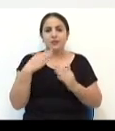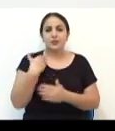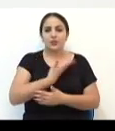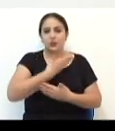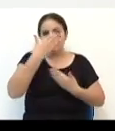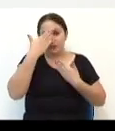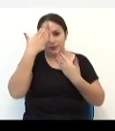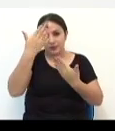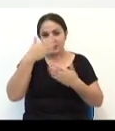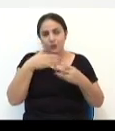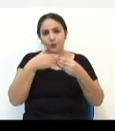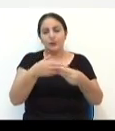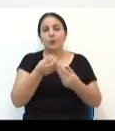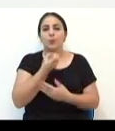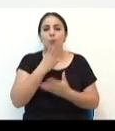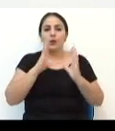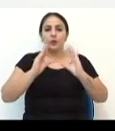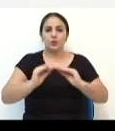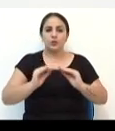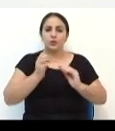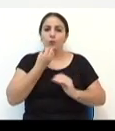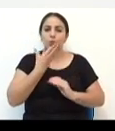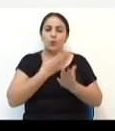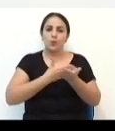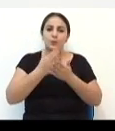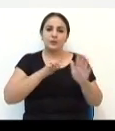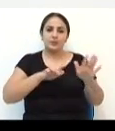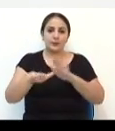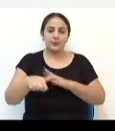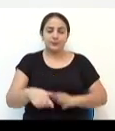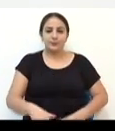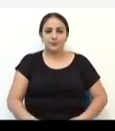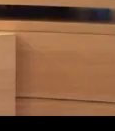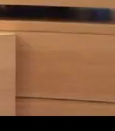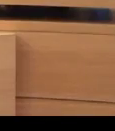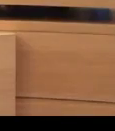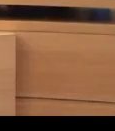a gente também agradece a companhia. boa noite e um ótimo início de semana.